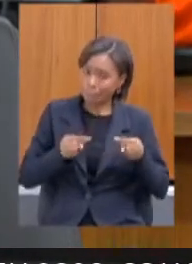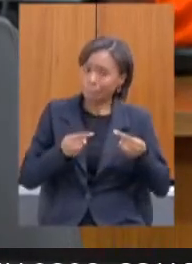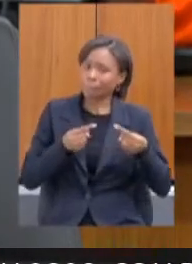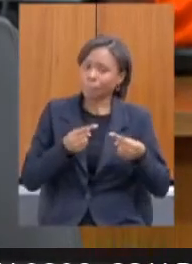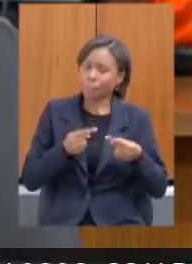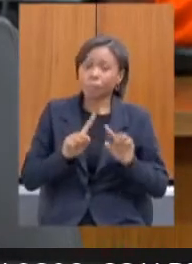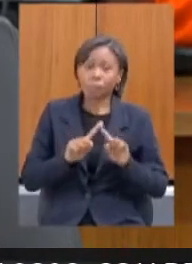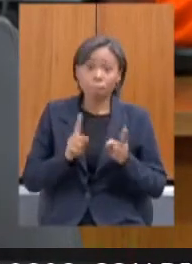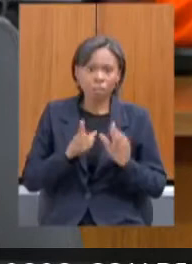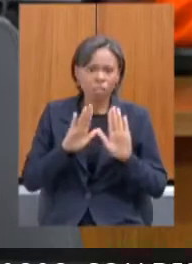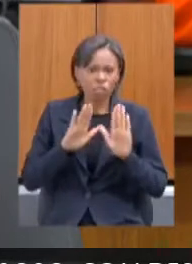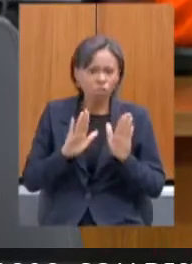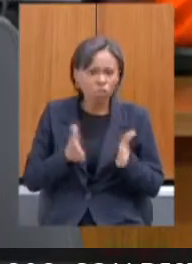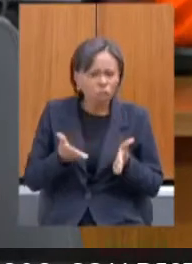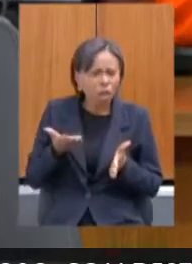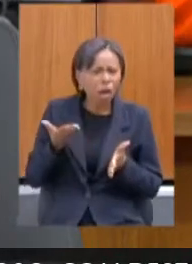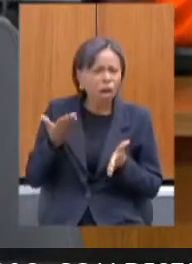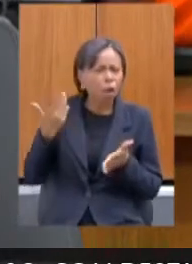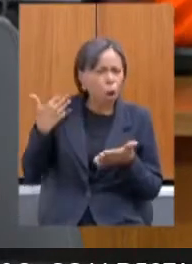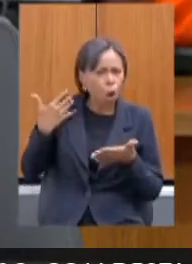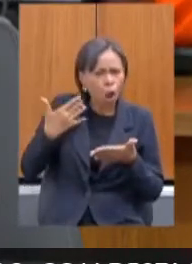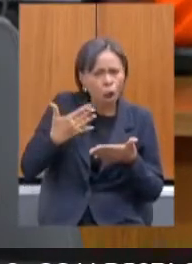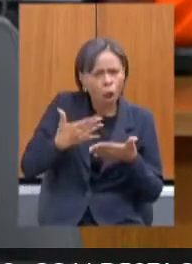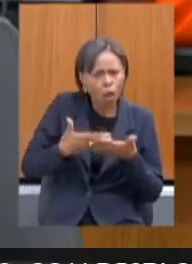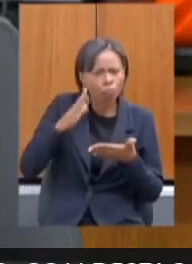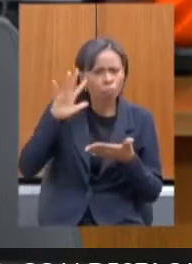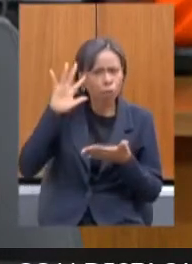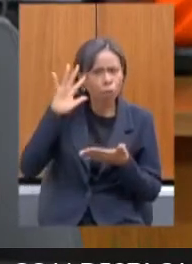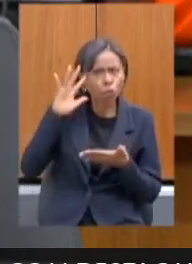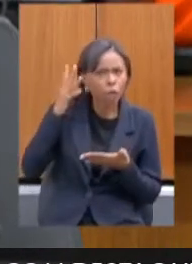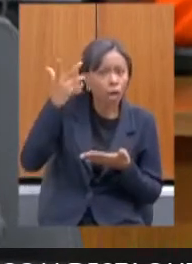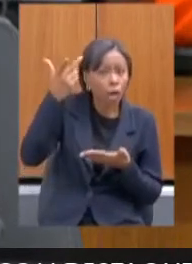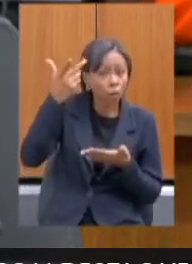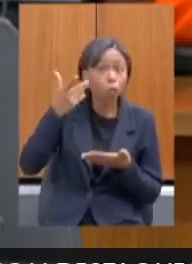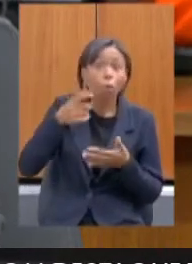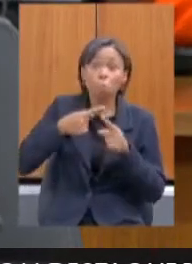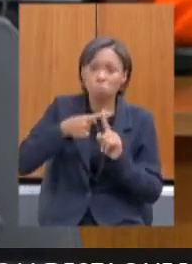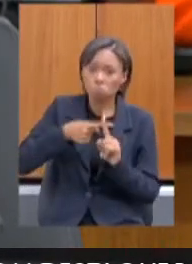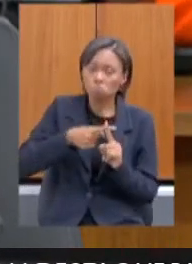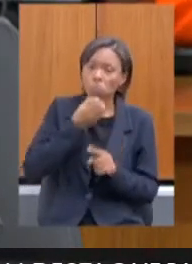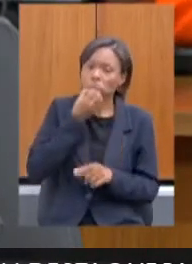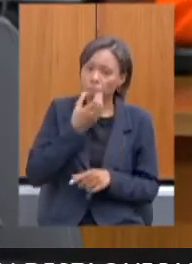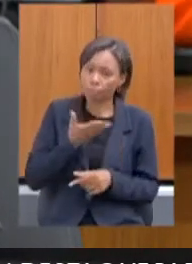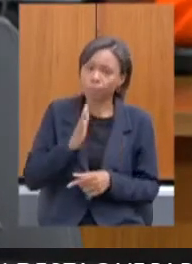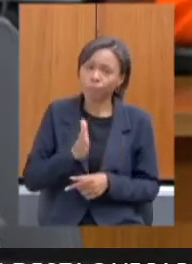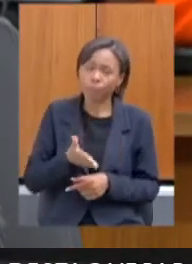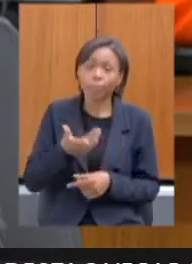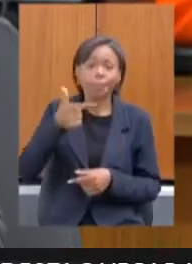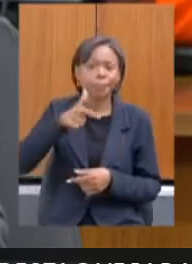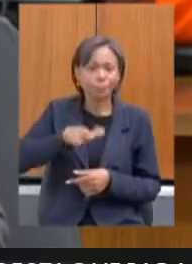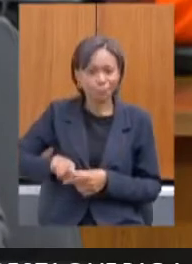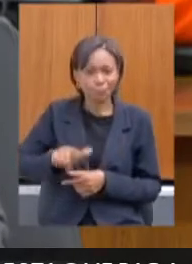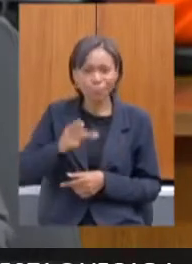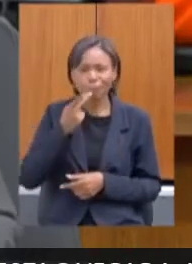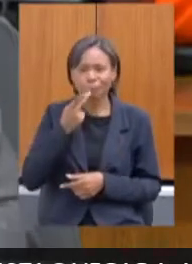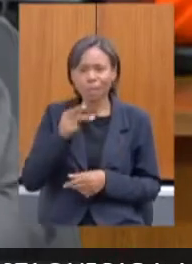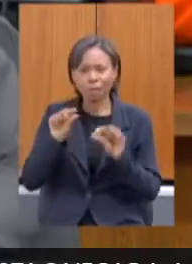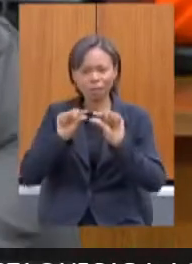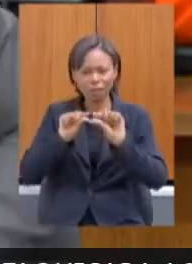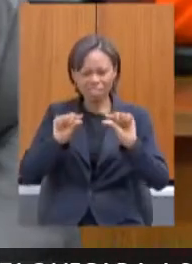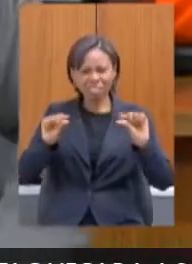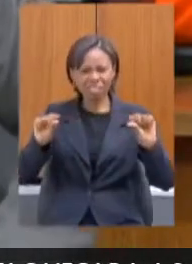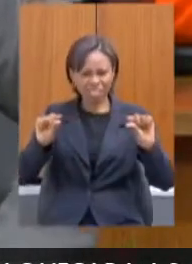positivos que a gente já vem alcançando e queria mais uma vez citar aqui uma frase já